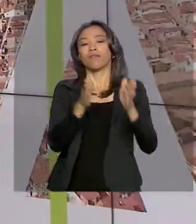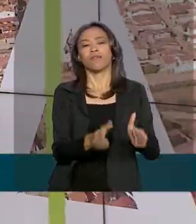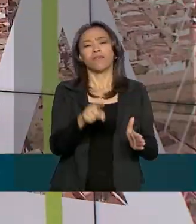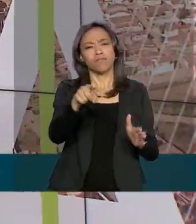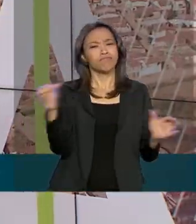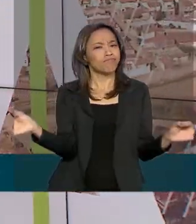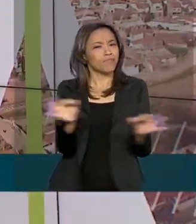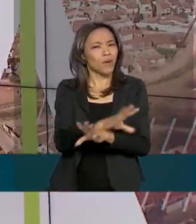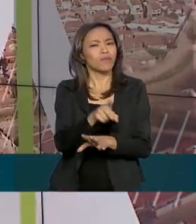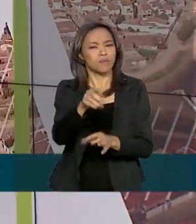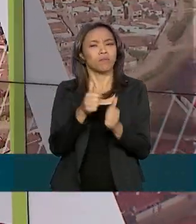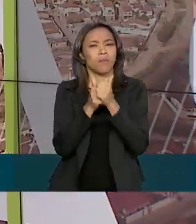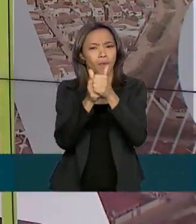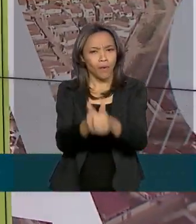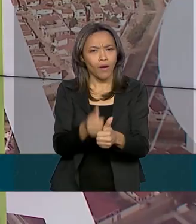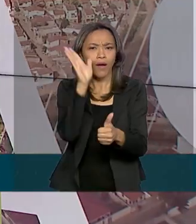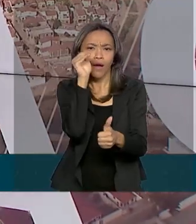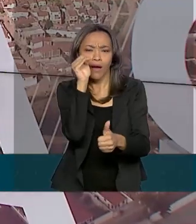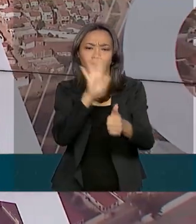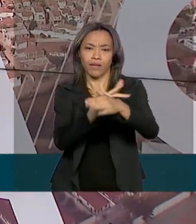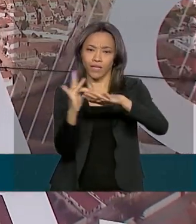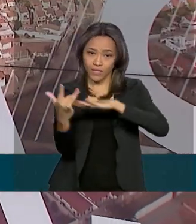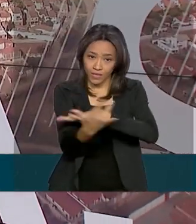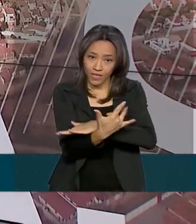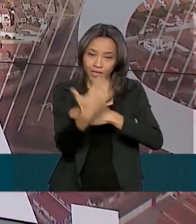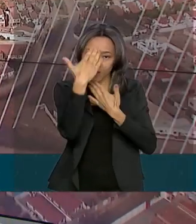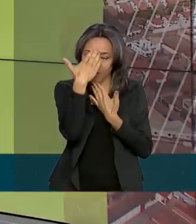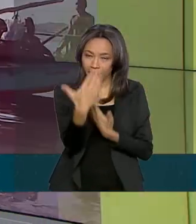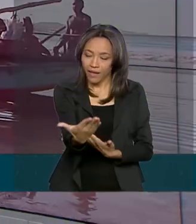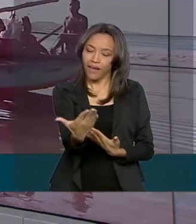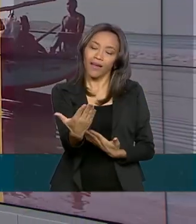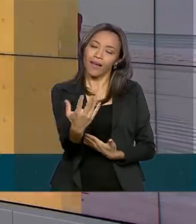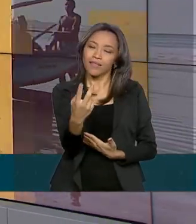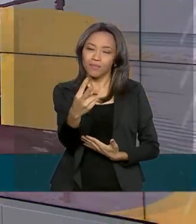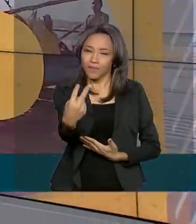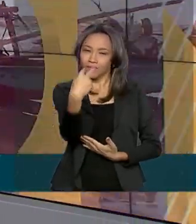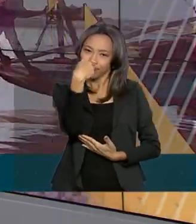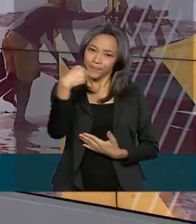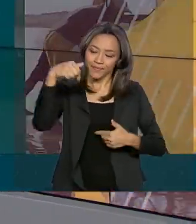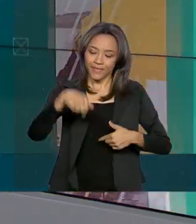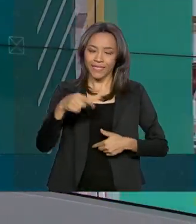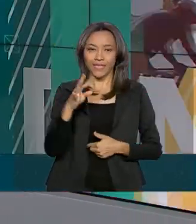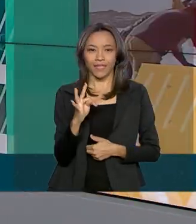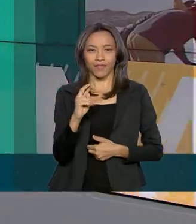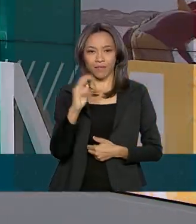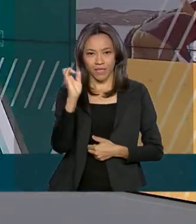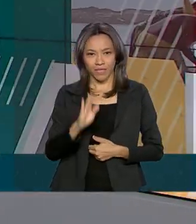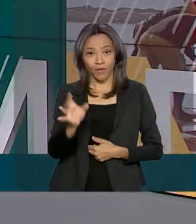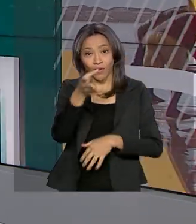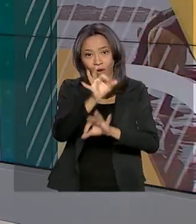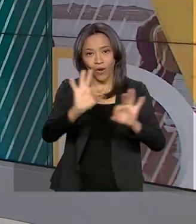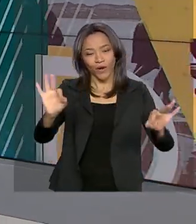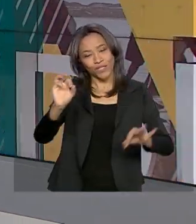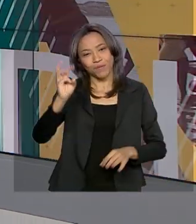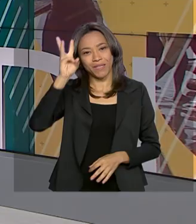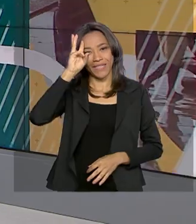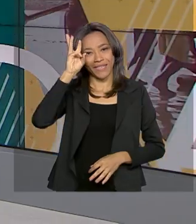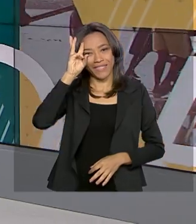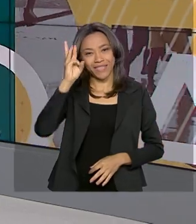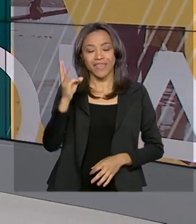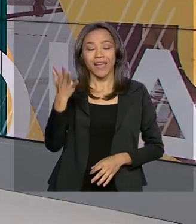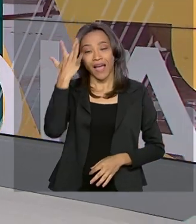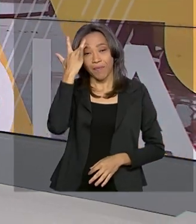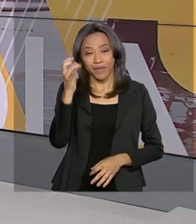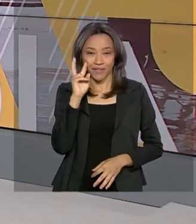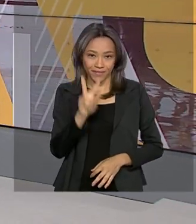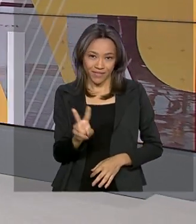Você pode nos acompanhar também pelas redes sociais. Muito obrigada pela sua audiência aqui na TV Brasil. Ótima terça-feira para você. E a gente